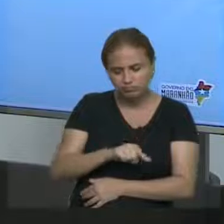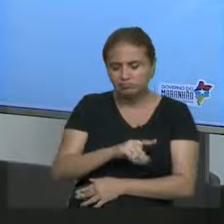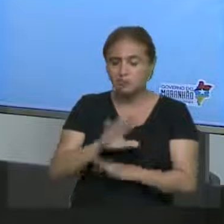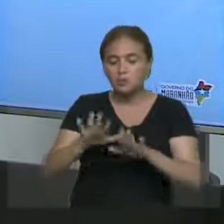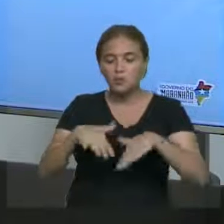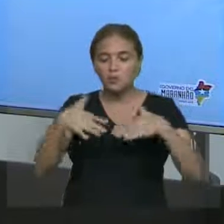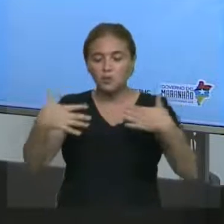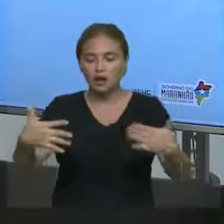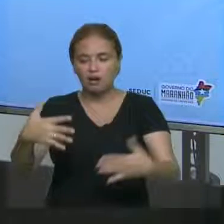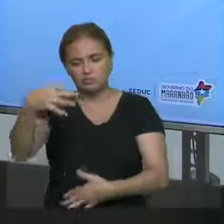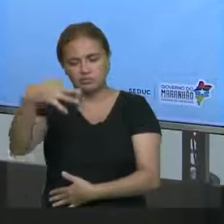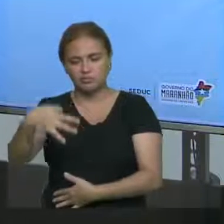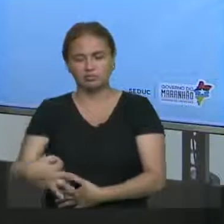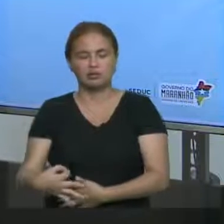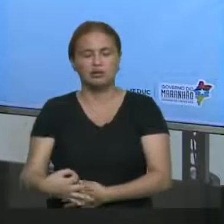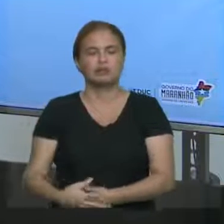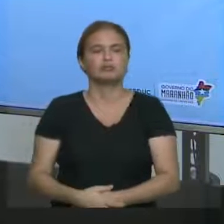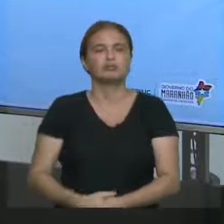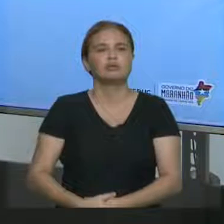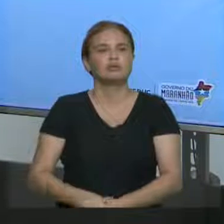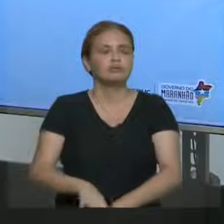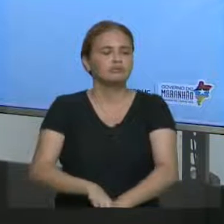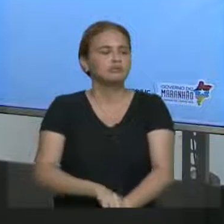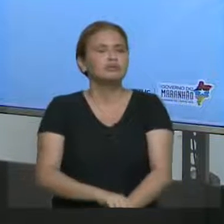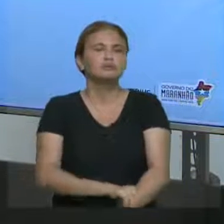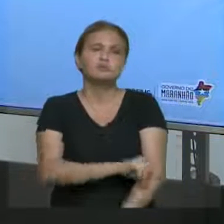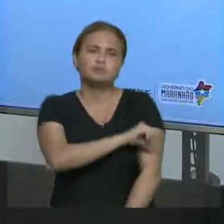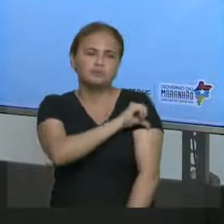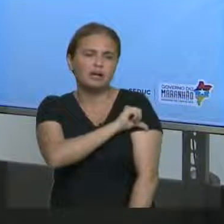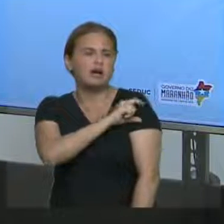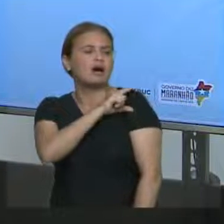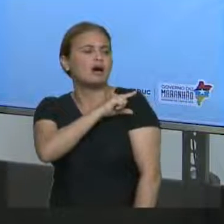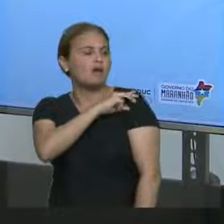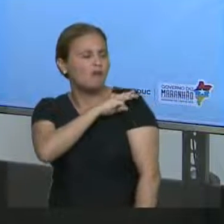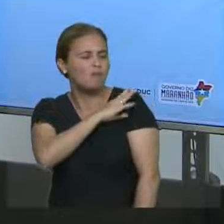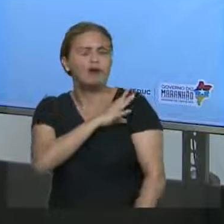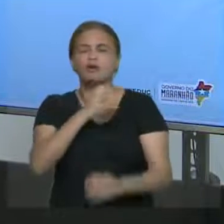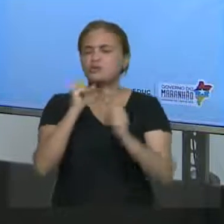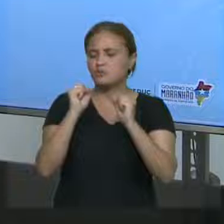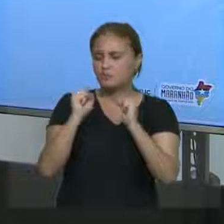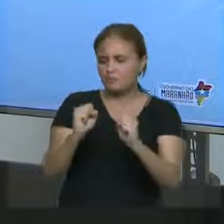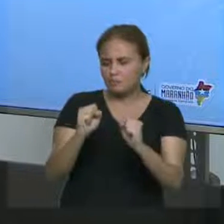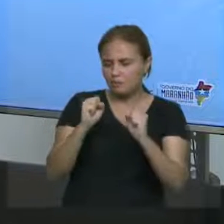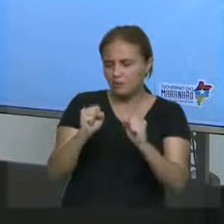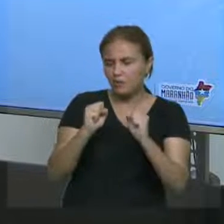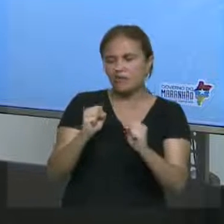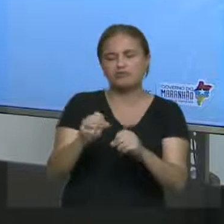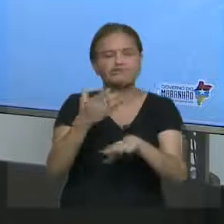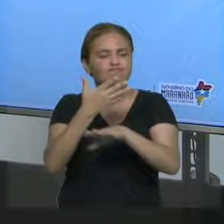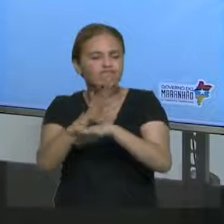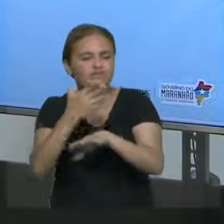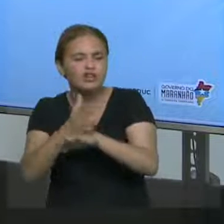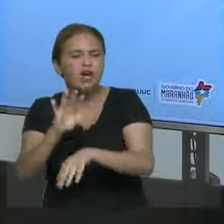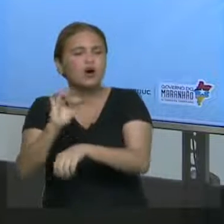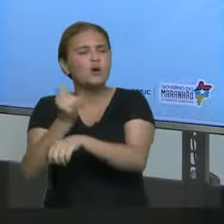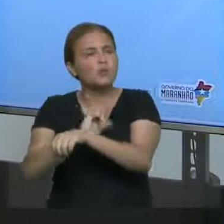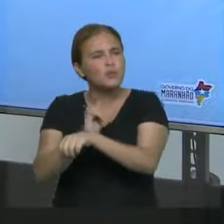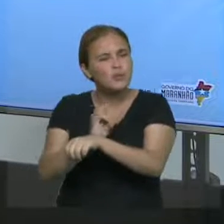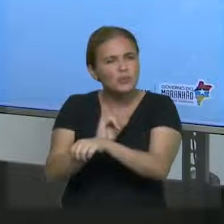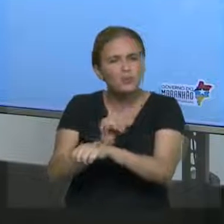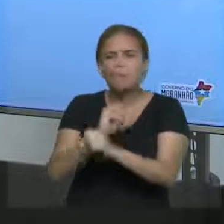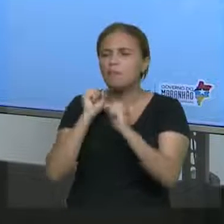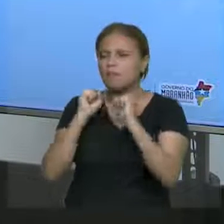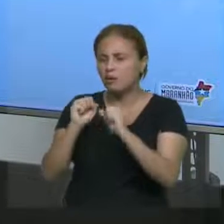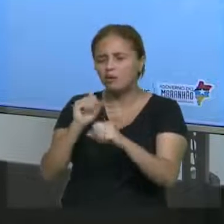os alunos do Fundamental podem treinar, os alunos do Médio também. Vocês estão me vendo pela TV Assembleia Treine. Vocês do YouTube, vamos ver essa aula,